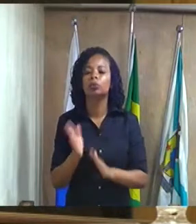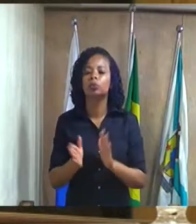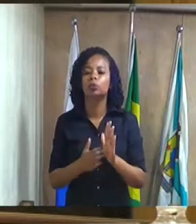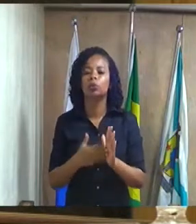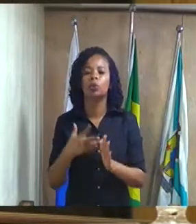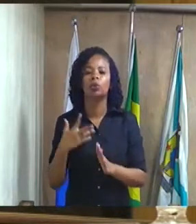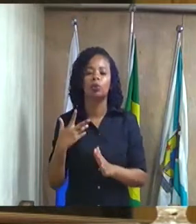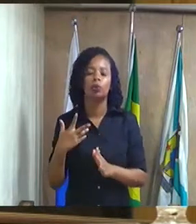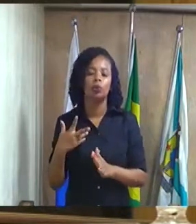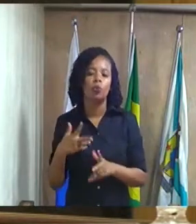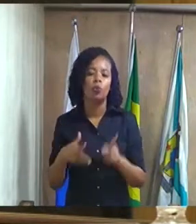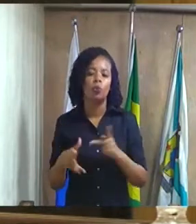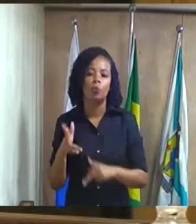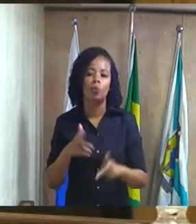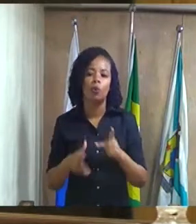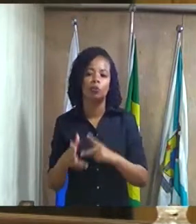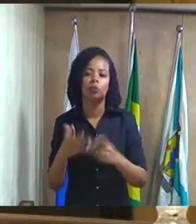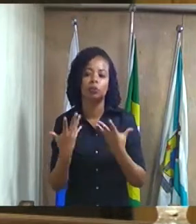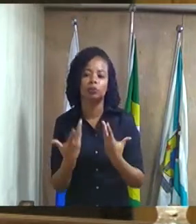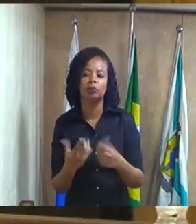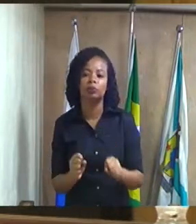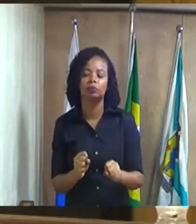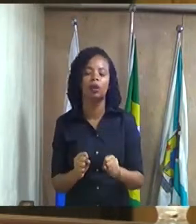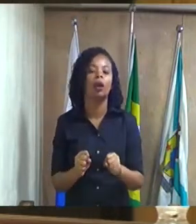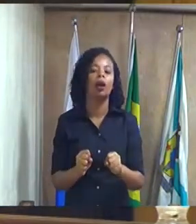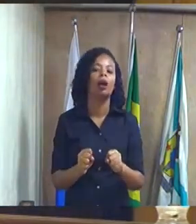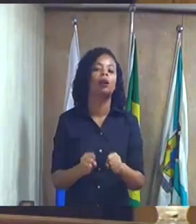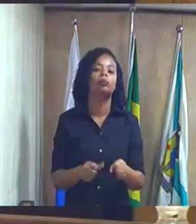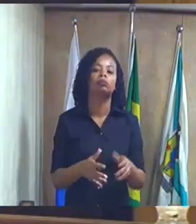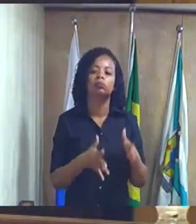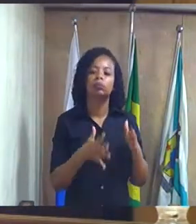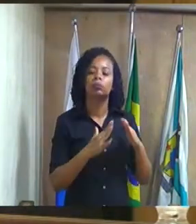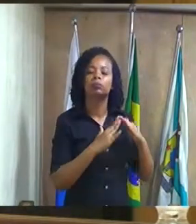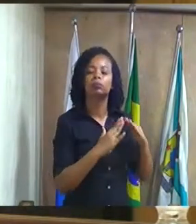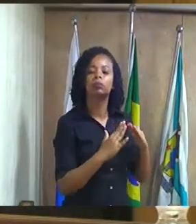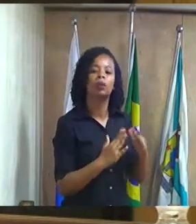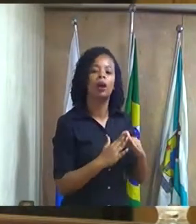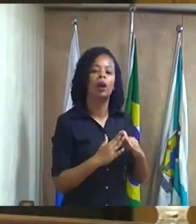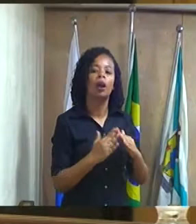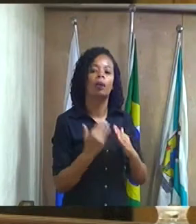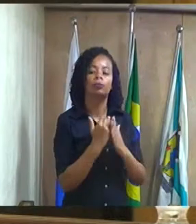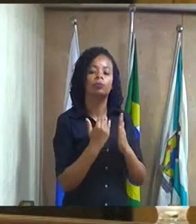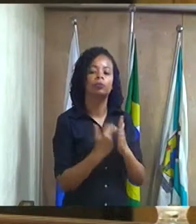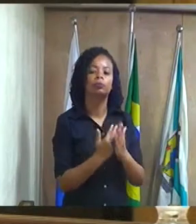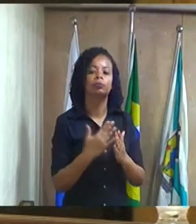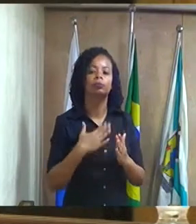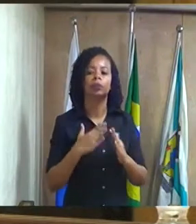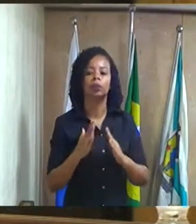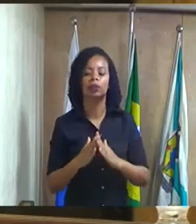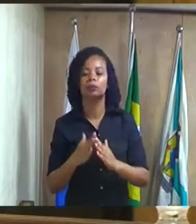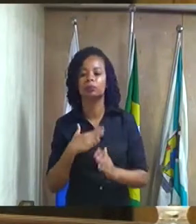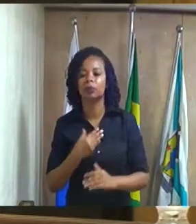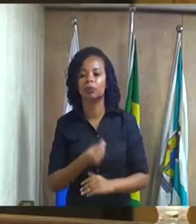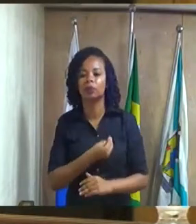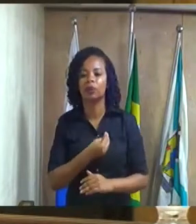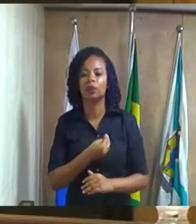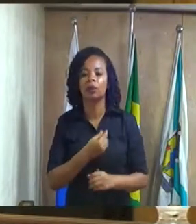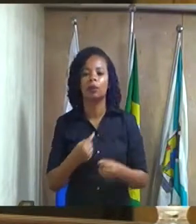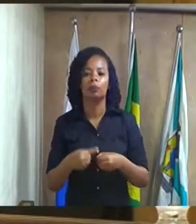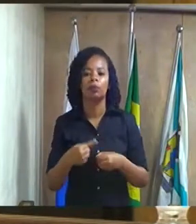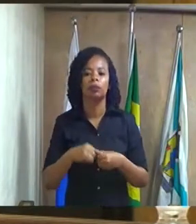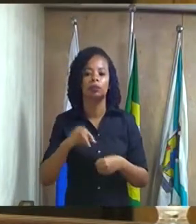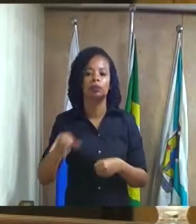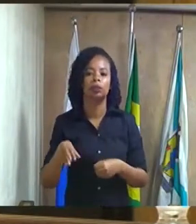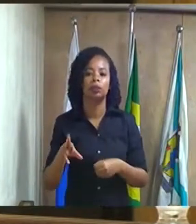beneficiados com imóveis do programa Minha Casa Minha Vida no bairro Jardim Rótese